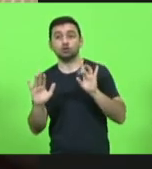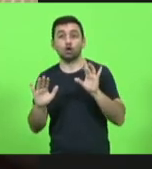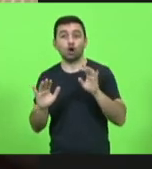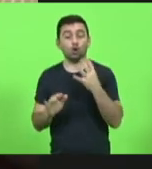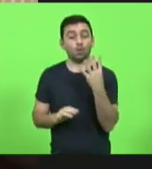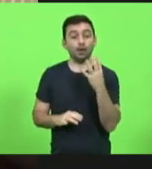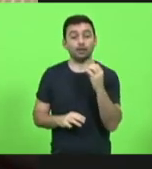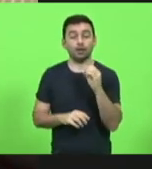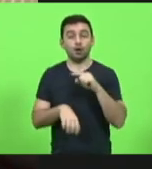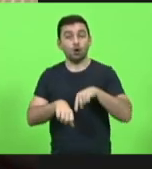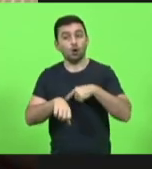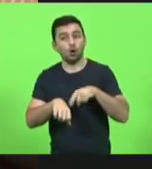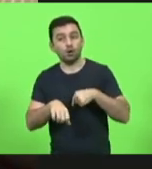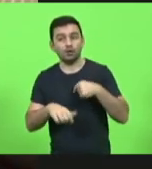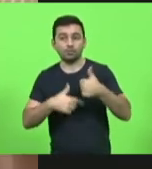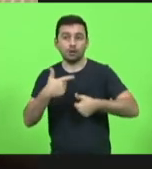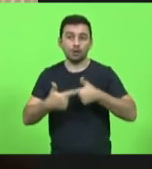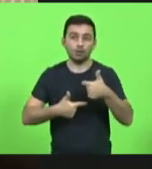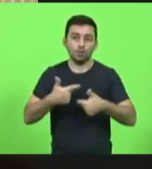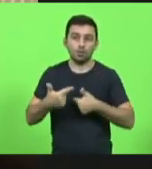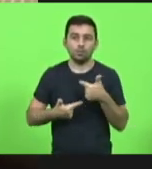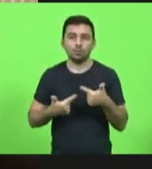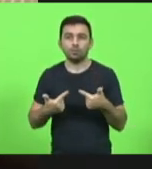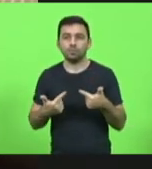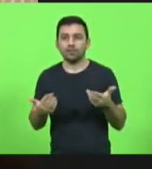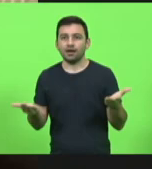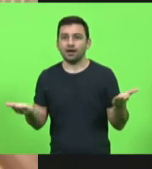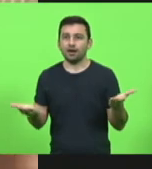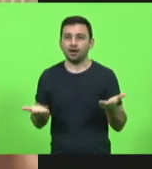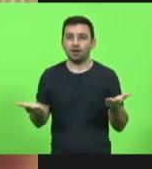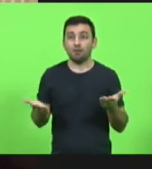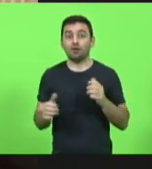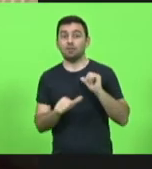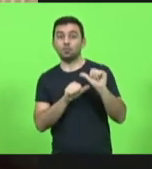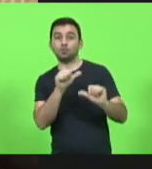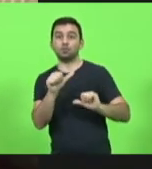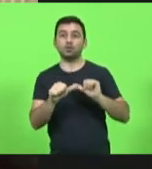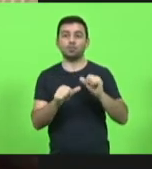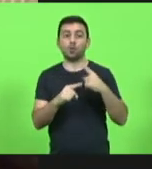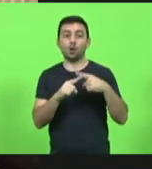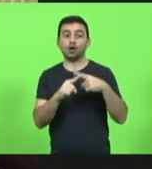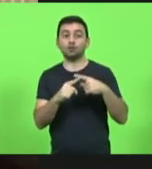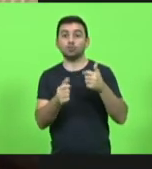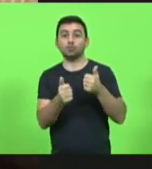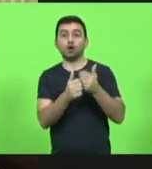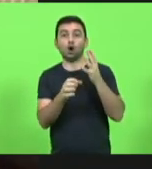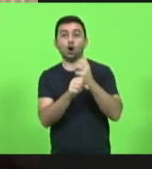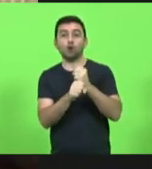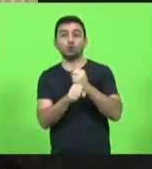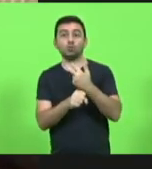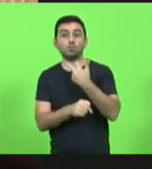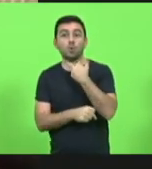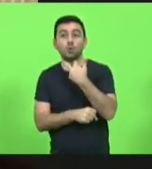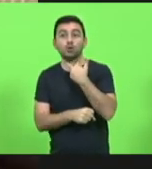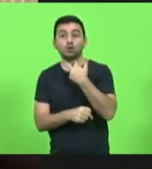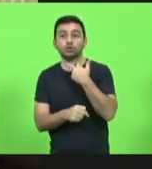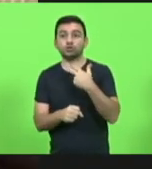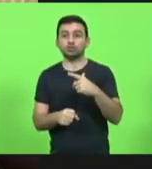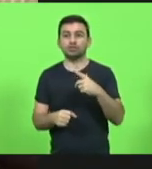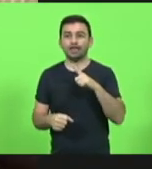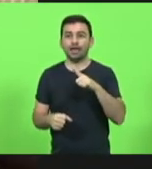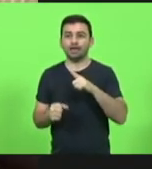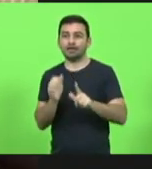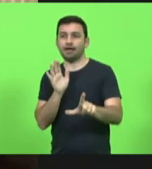horas, para quem trabalhou 40 horas. Aí agora, não, veja bem. É que o Tribunal de Contas não permitiu, porque tem lá a lei